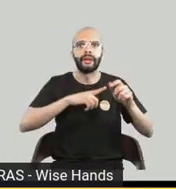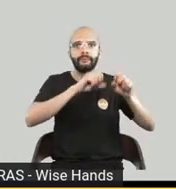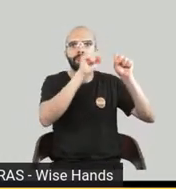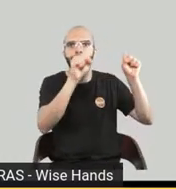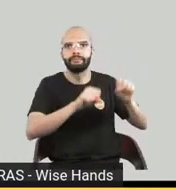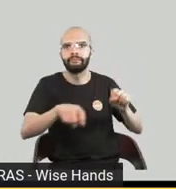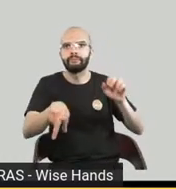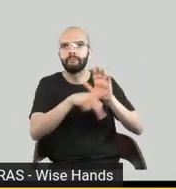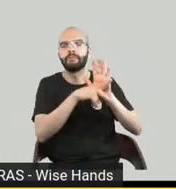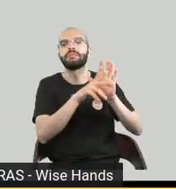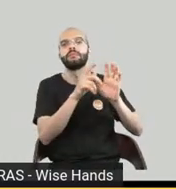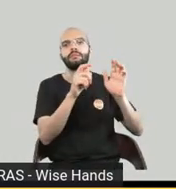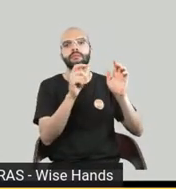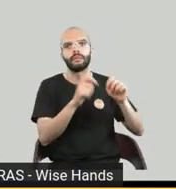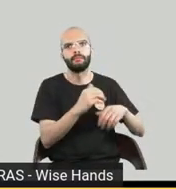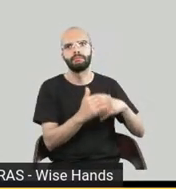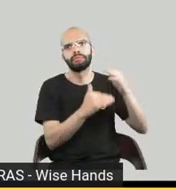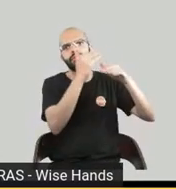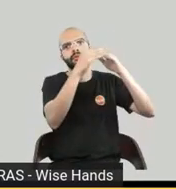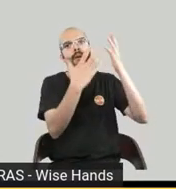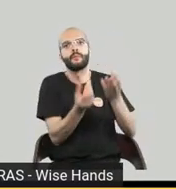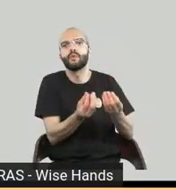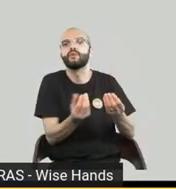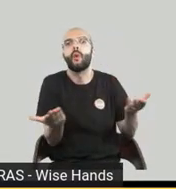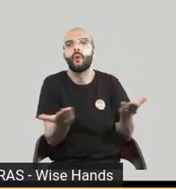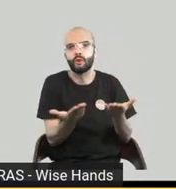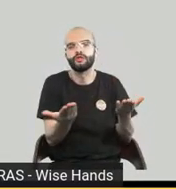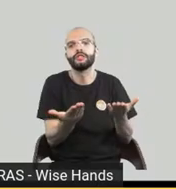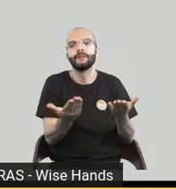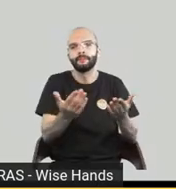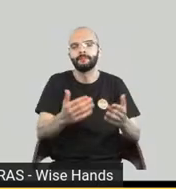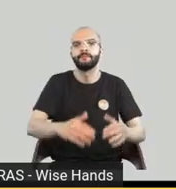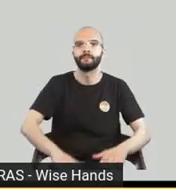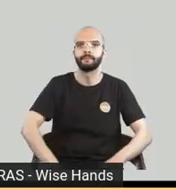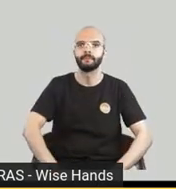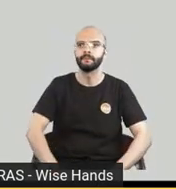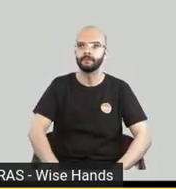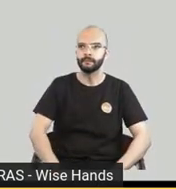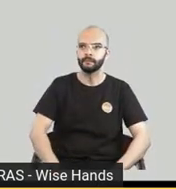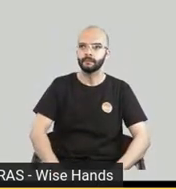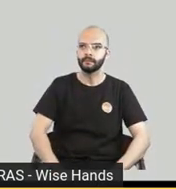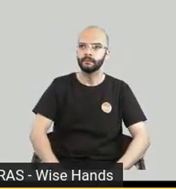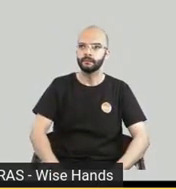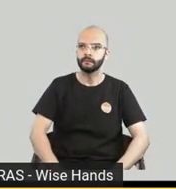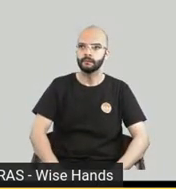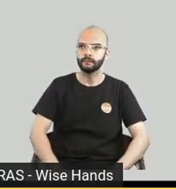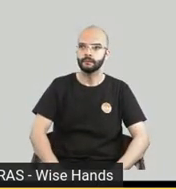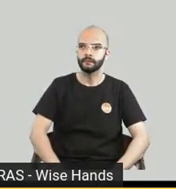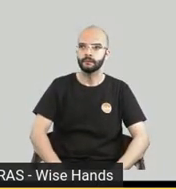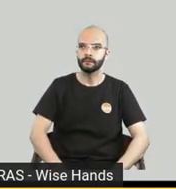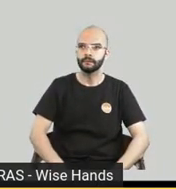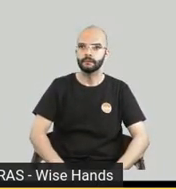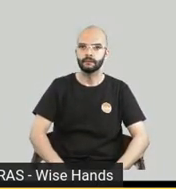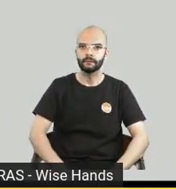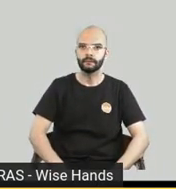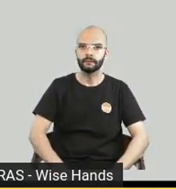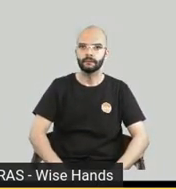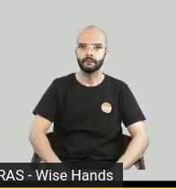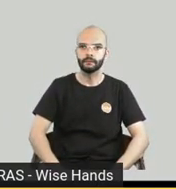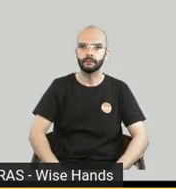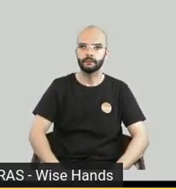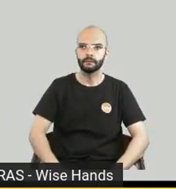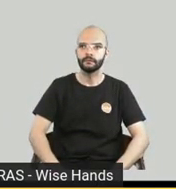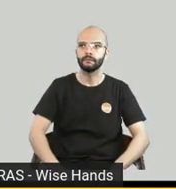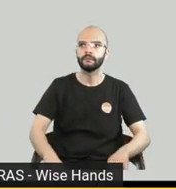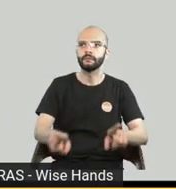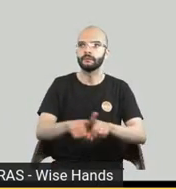uma popularização desse tipo de processo legal fala lá Júnior só pegando o gancho da Mariana